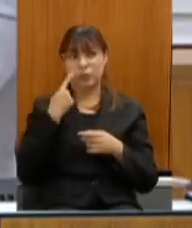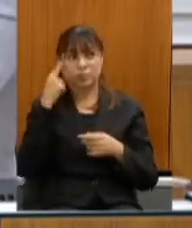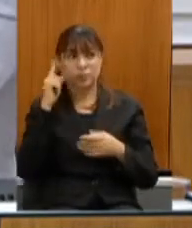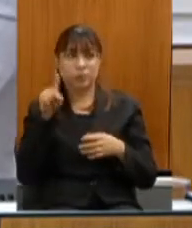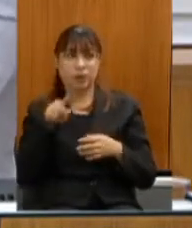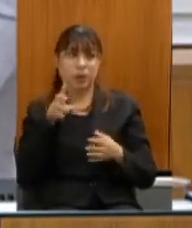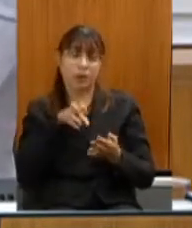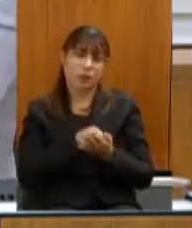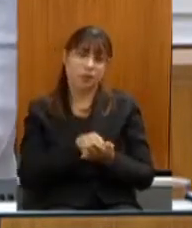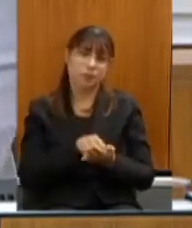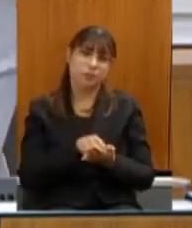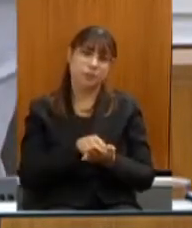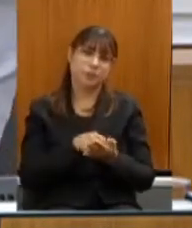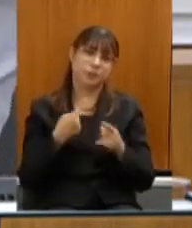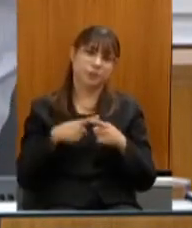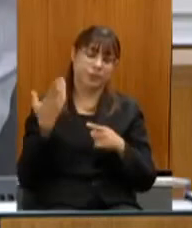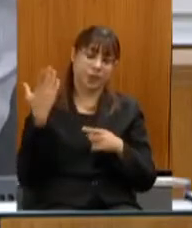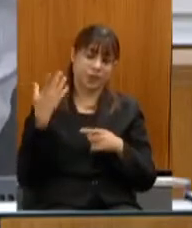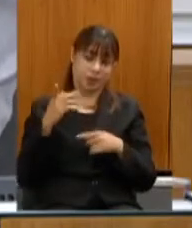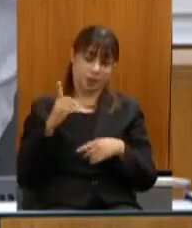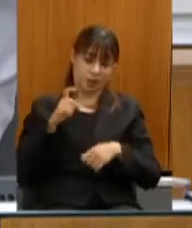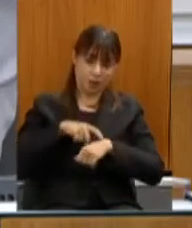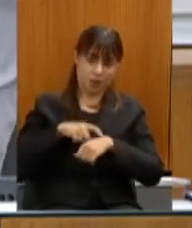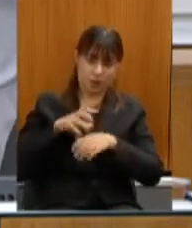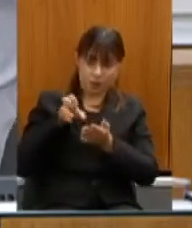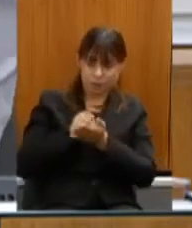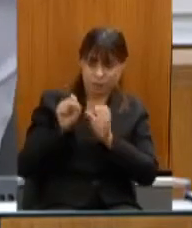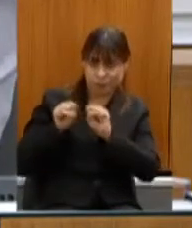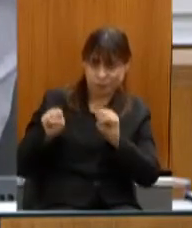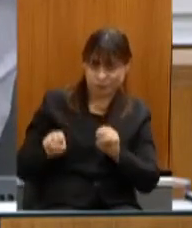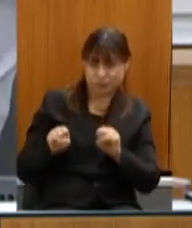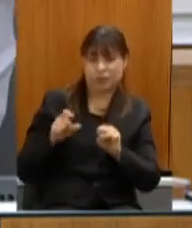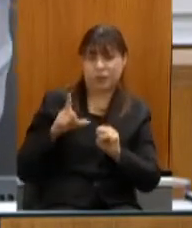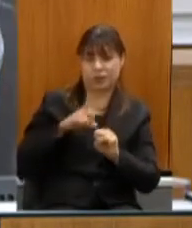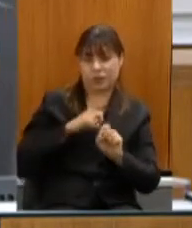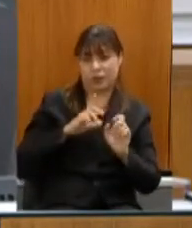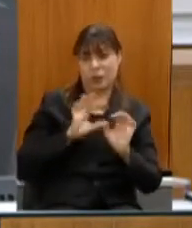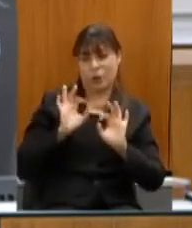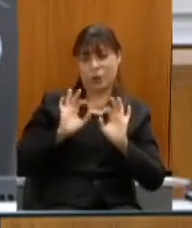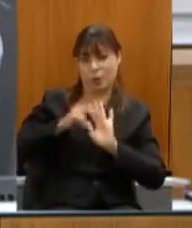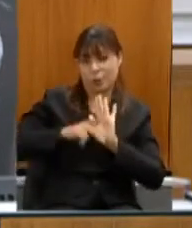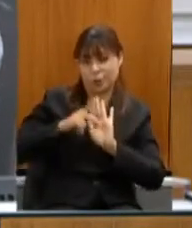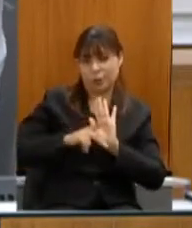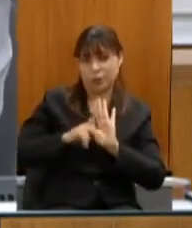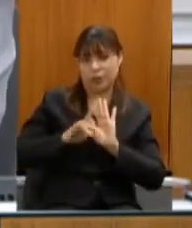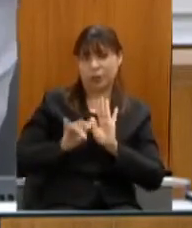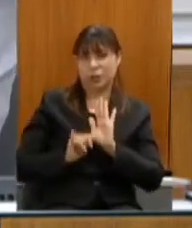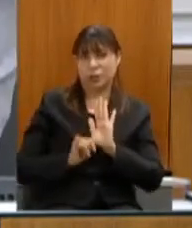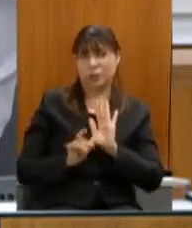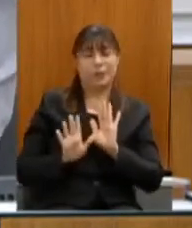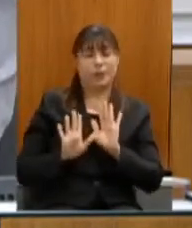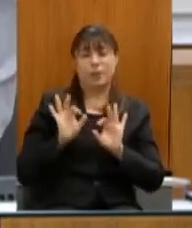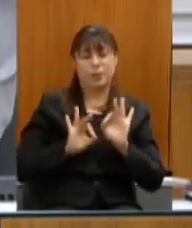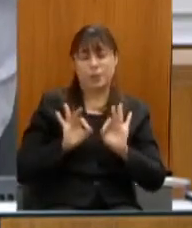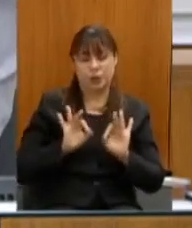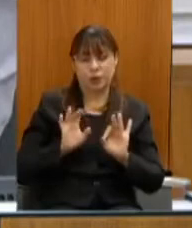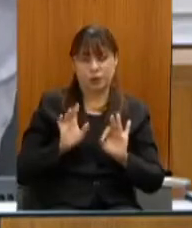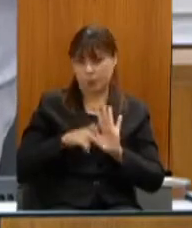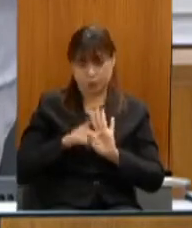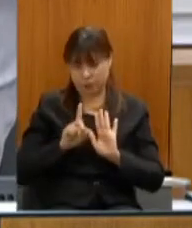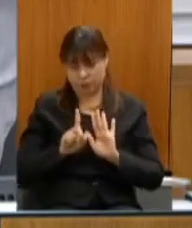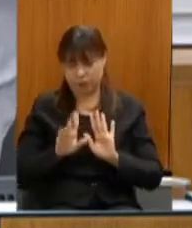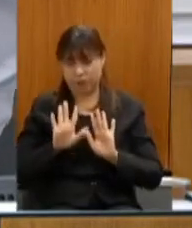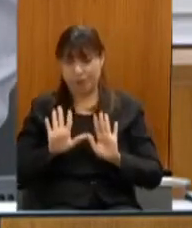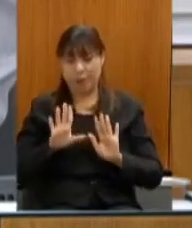quando a gente credencia nos projetos editais para projetos não mas no credenciamento